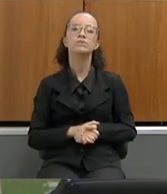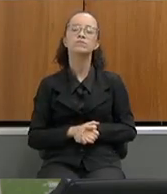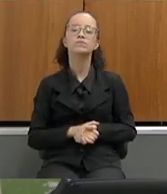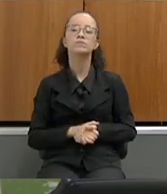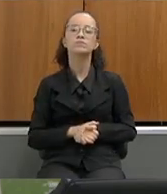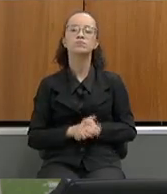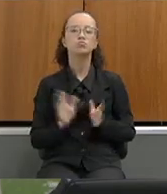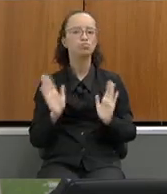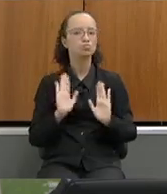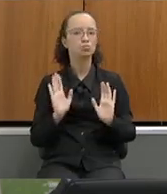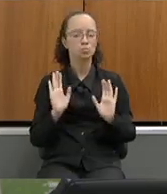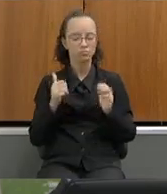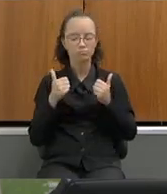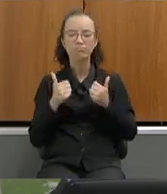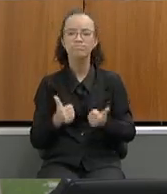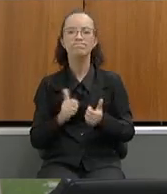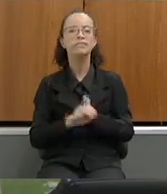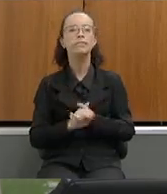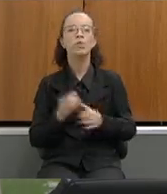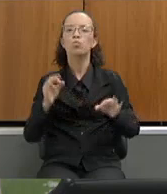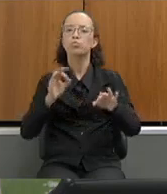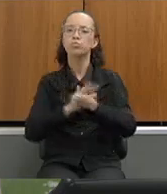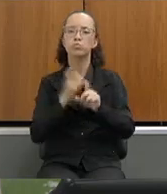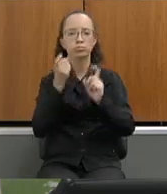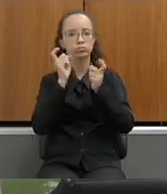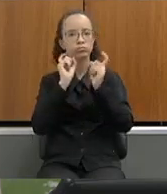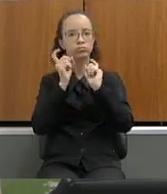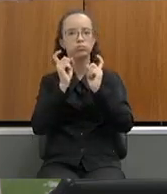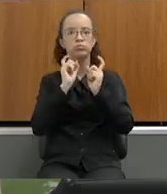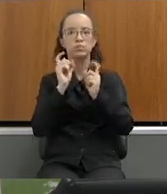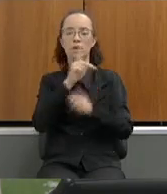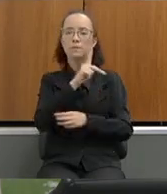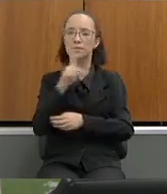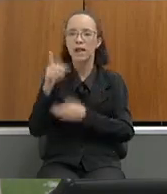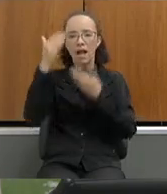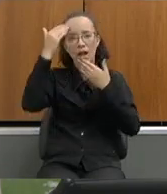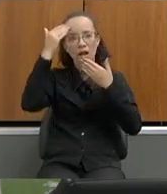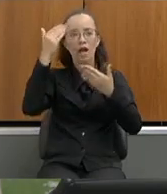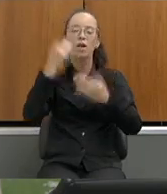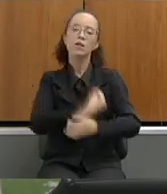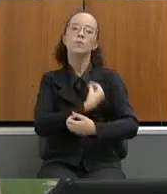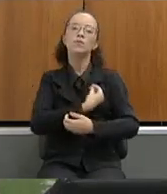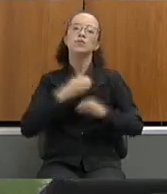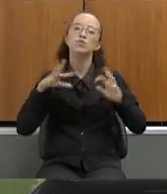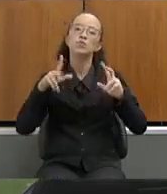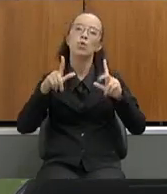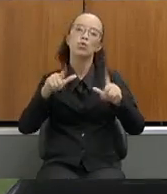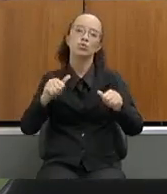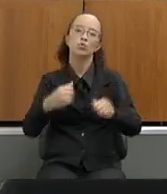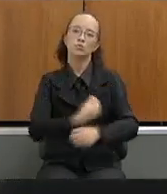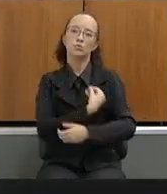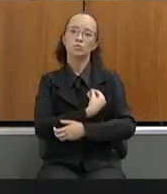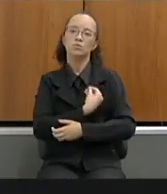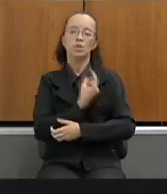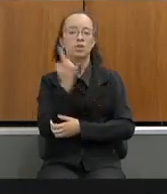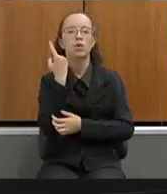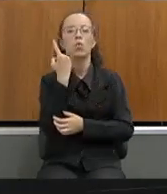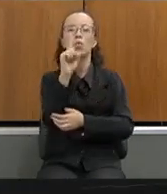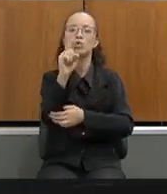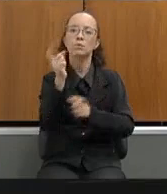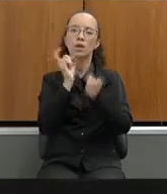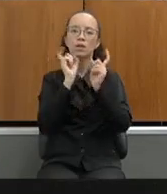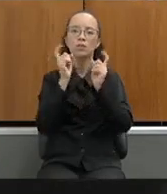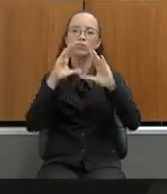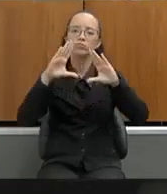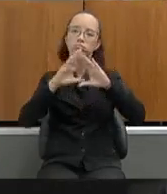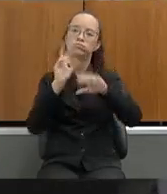não então cumprida a finalidade da reunião a presidência agradece a presença de todos que participaram desta última reunião da